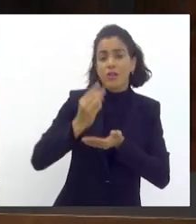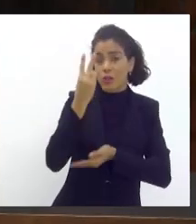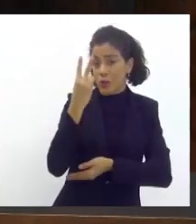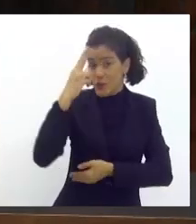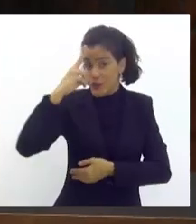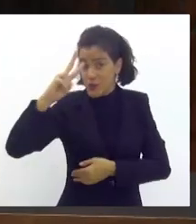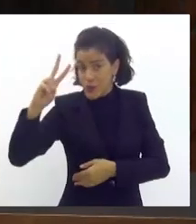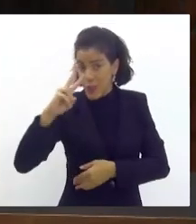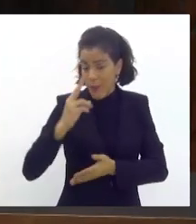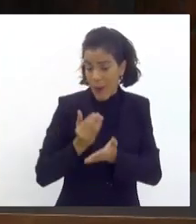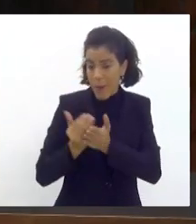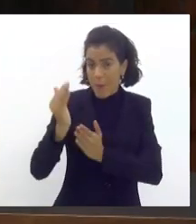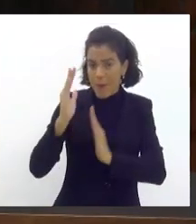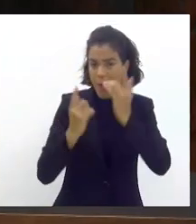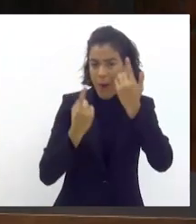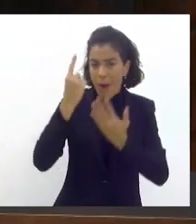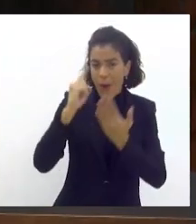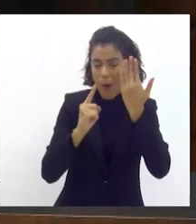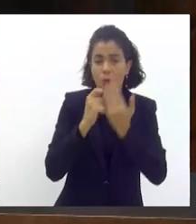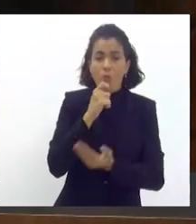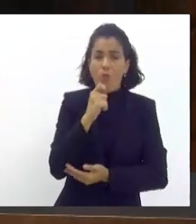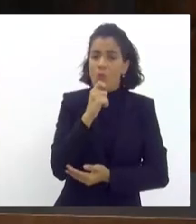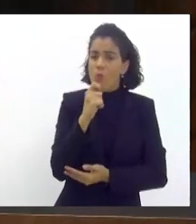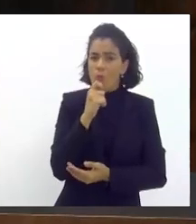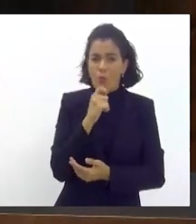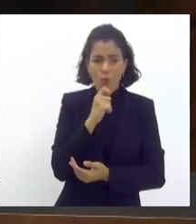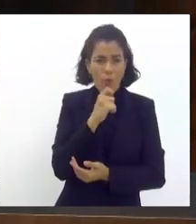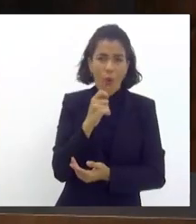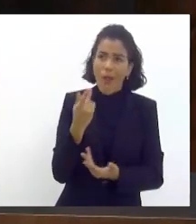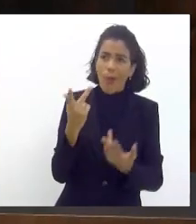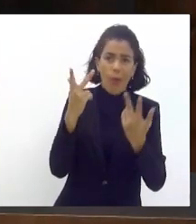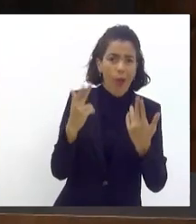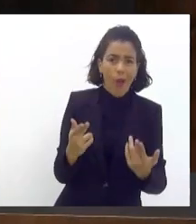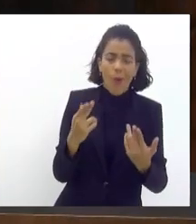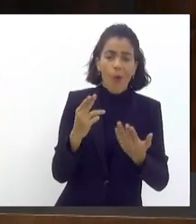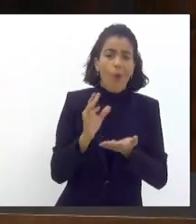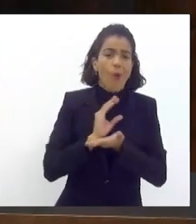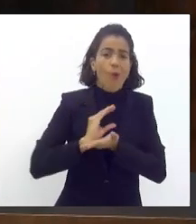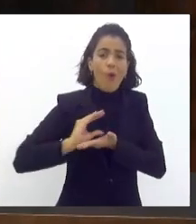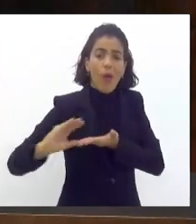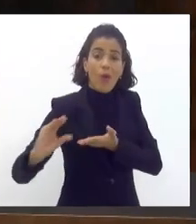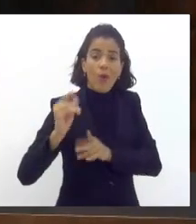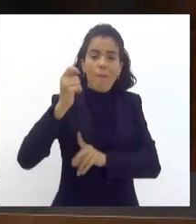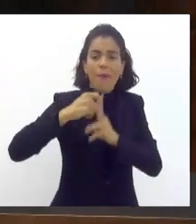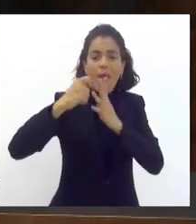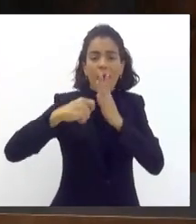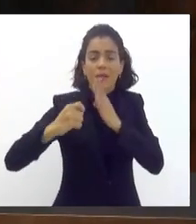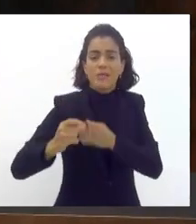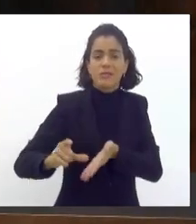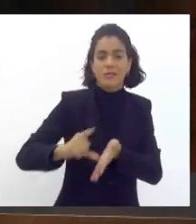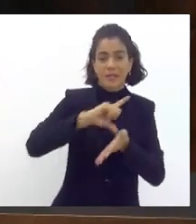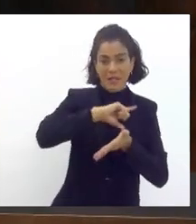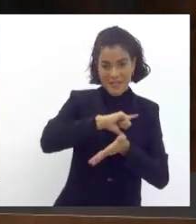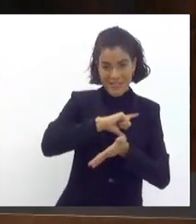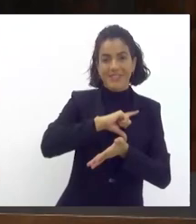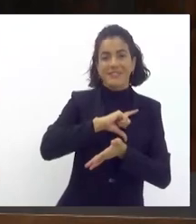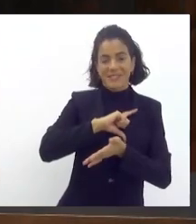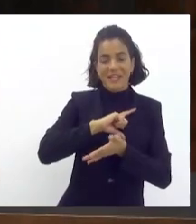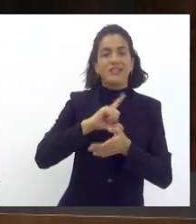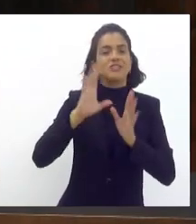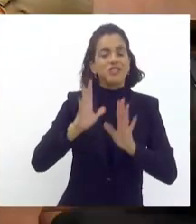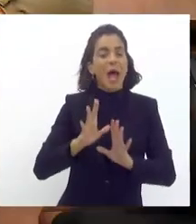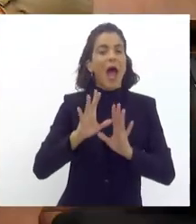carnaval começar, ele não tem o mesmo valor, o mesmo efeito, do que um recurso que vem com meses de antecedência, com previsibilidade,